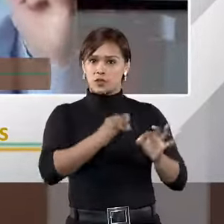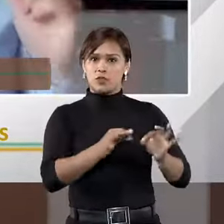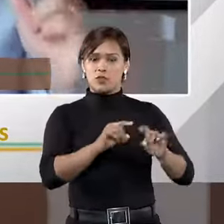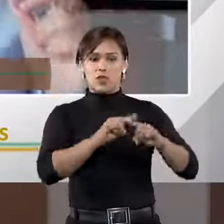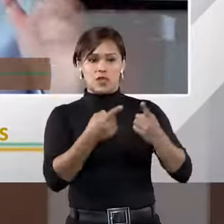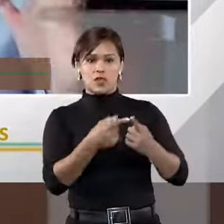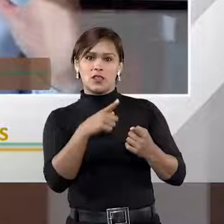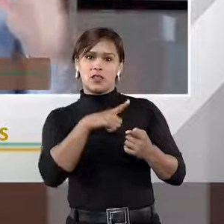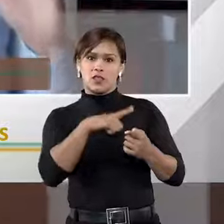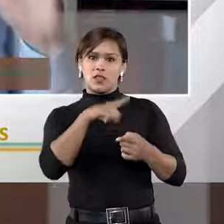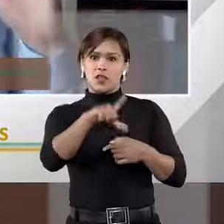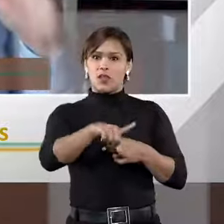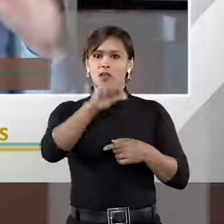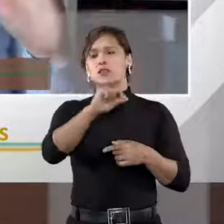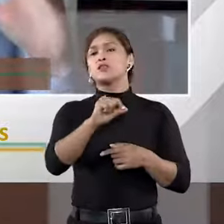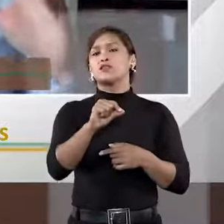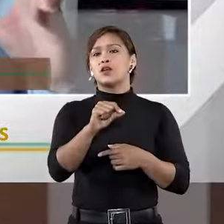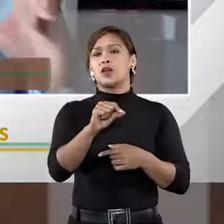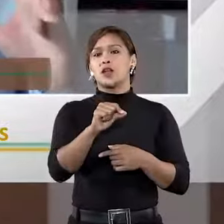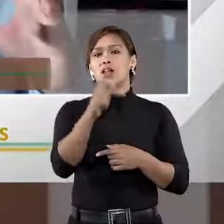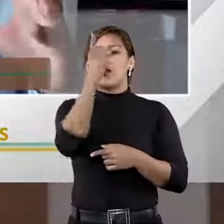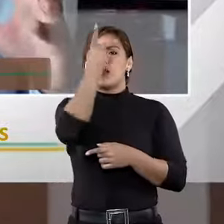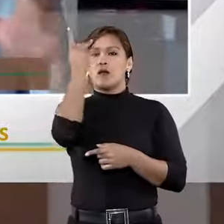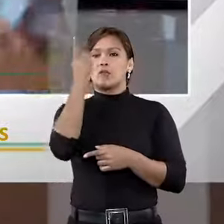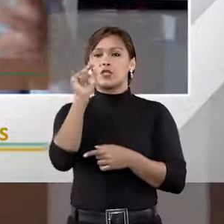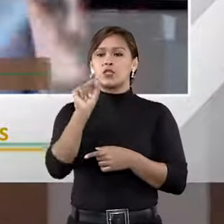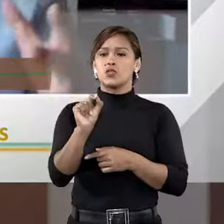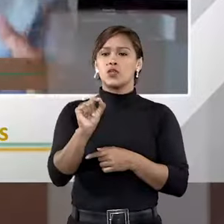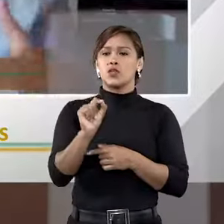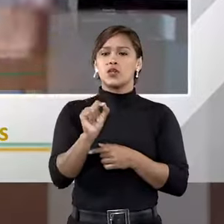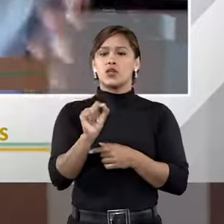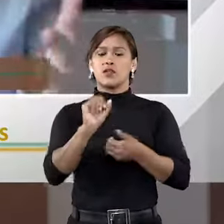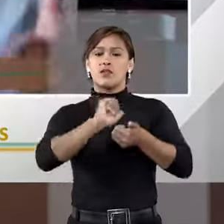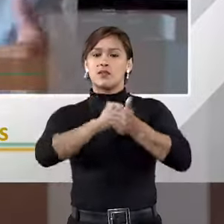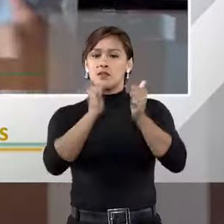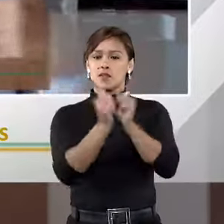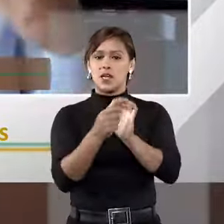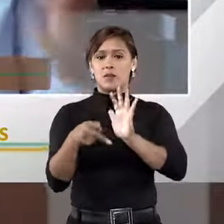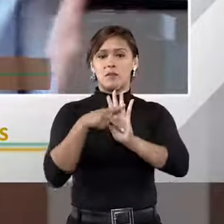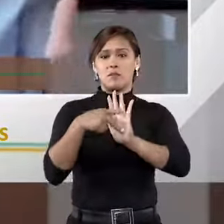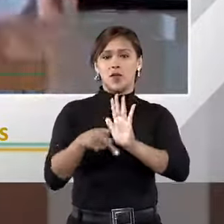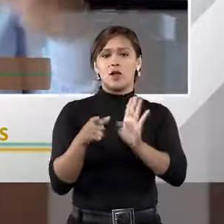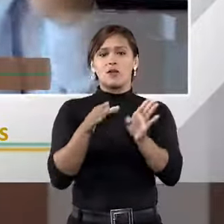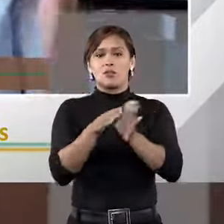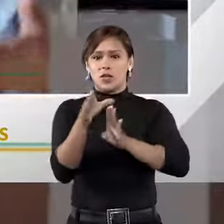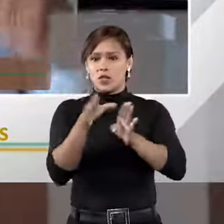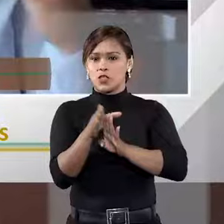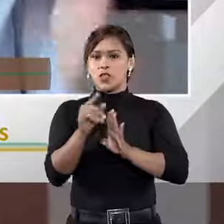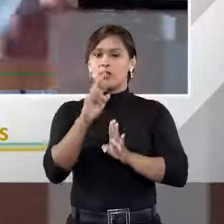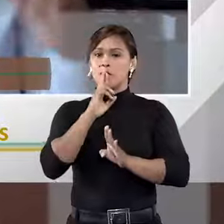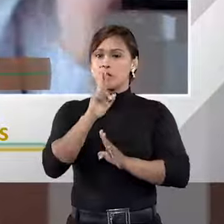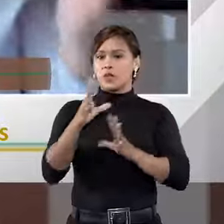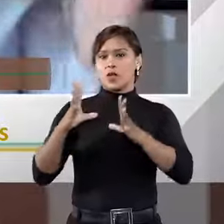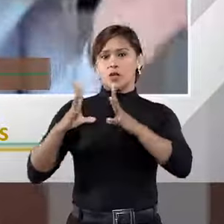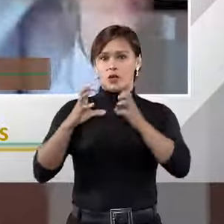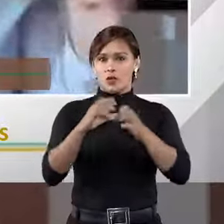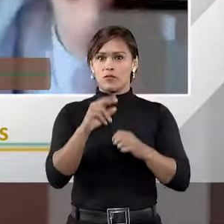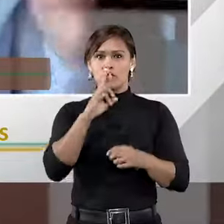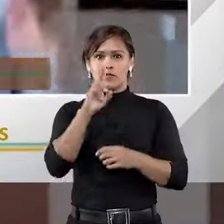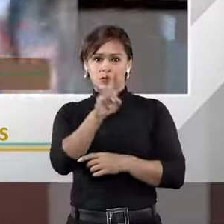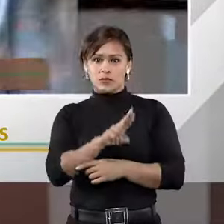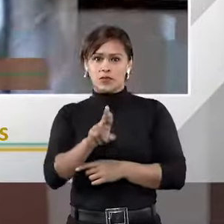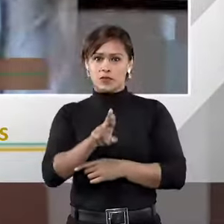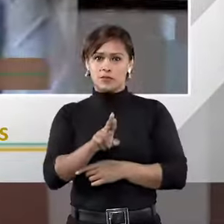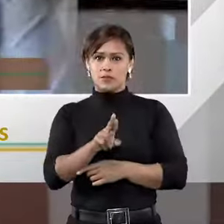Então, tende a escolher alguém que tenha, digamos assim, habilidades específicas ou recomendáveis para aquele tipo de conflito que você quer ver